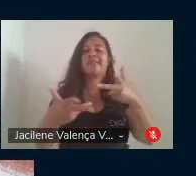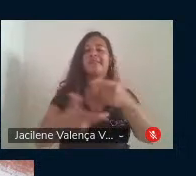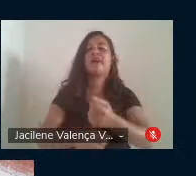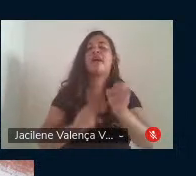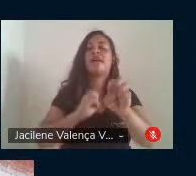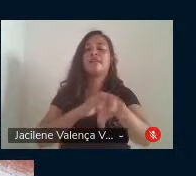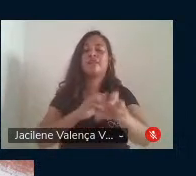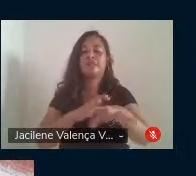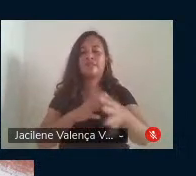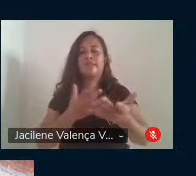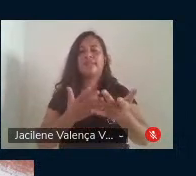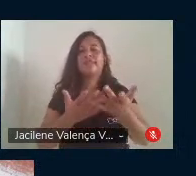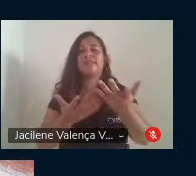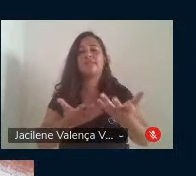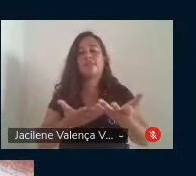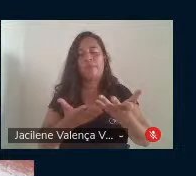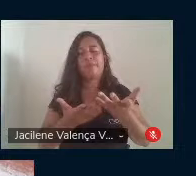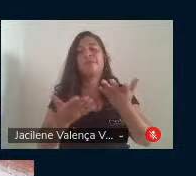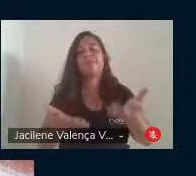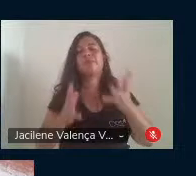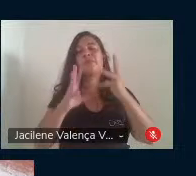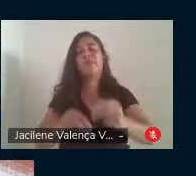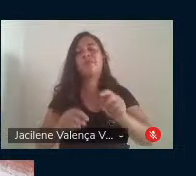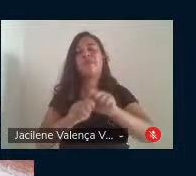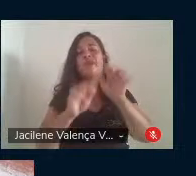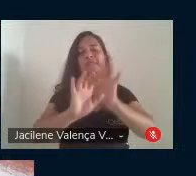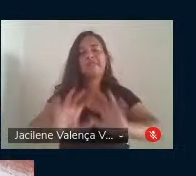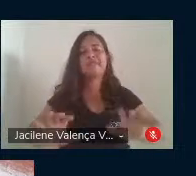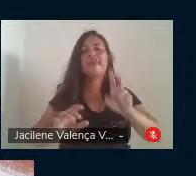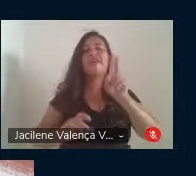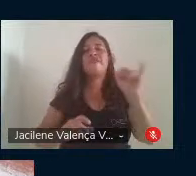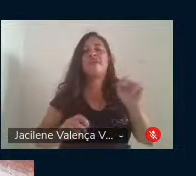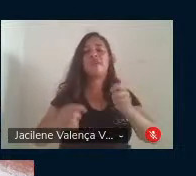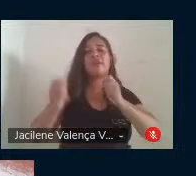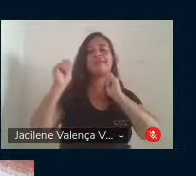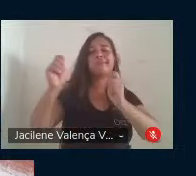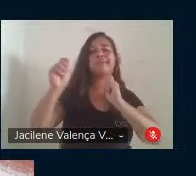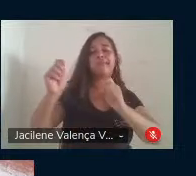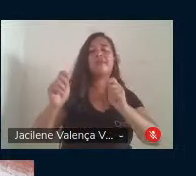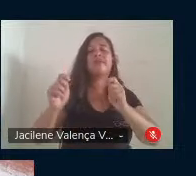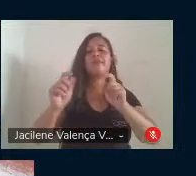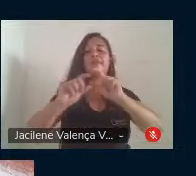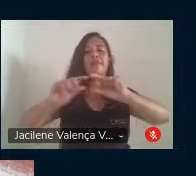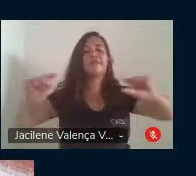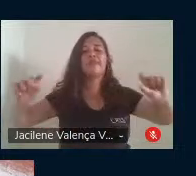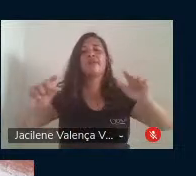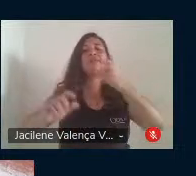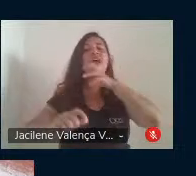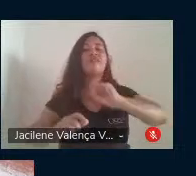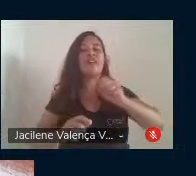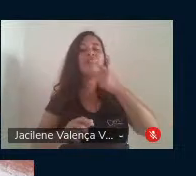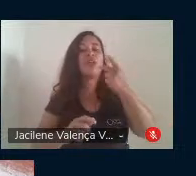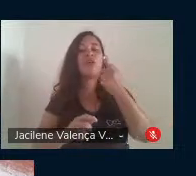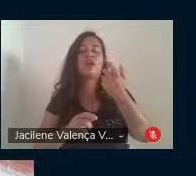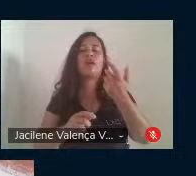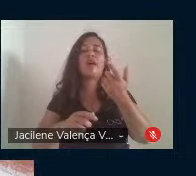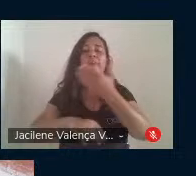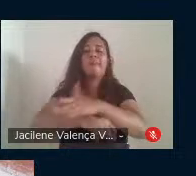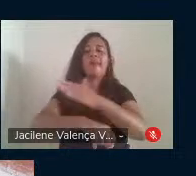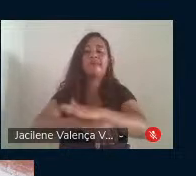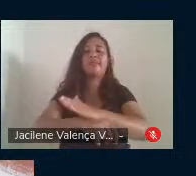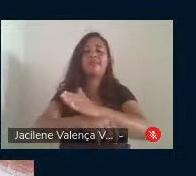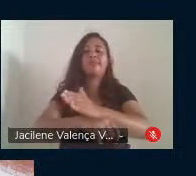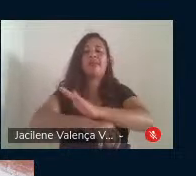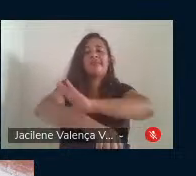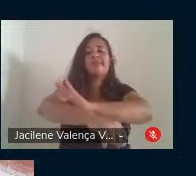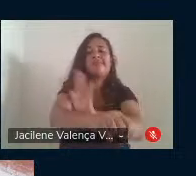quando as autoras fazem isso, elas vão reivindicar uma fala de Freire, quando ele diz que a prática preconceituosa de raça, de